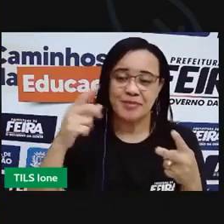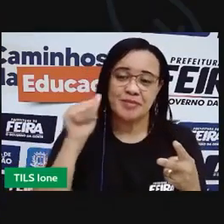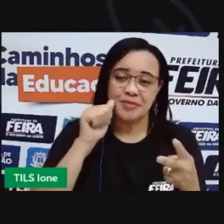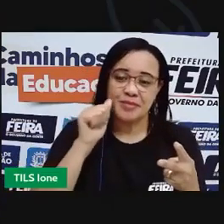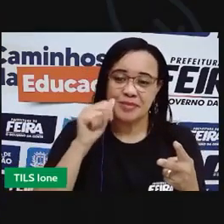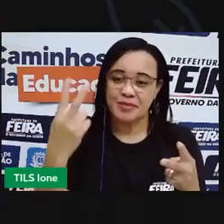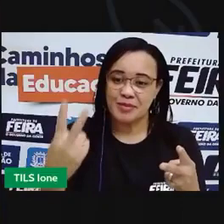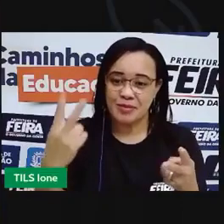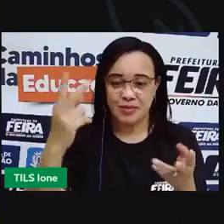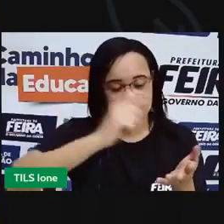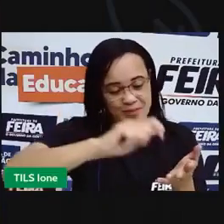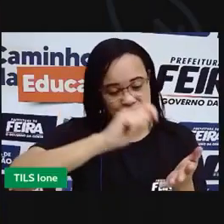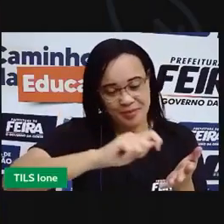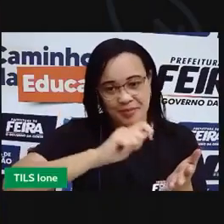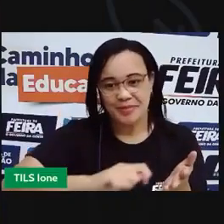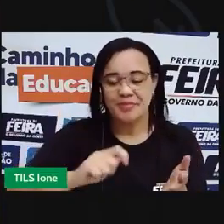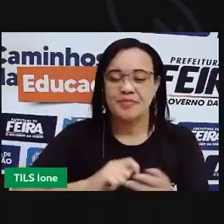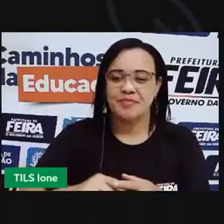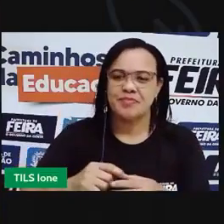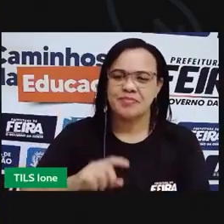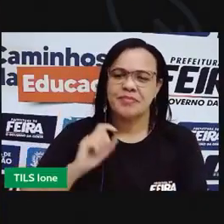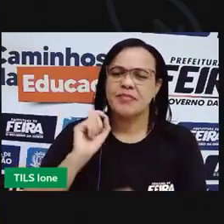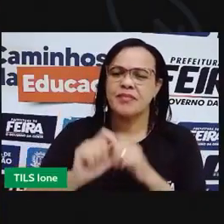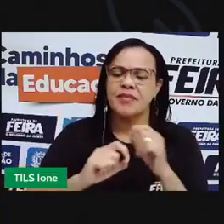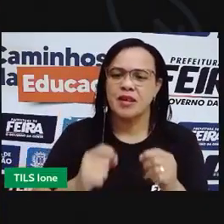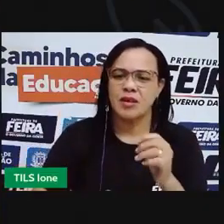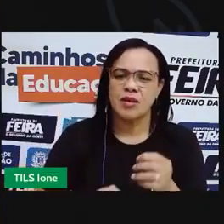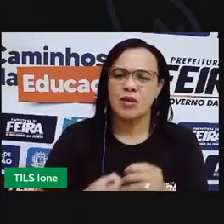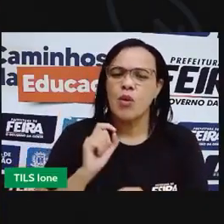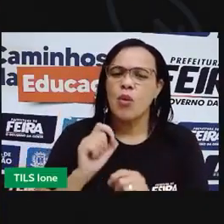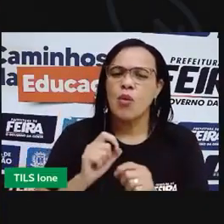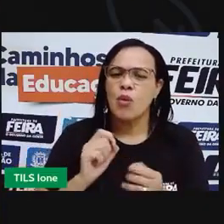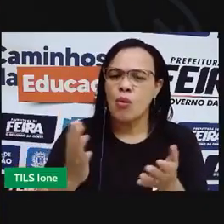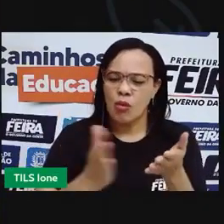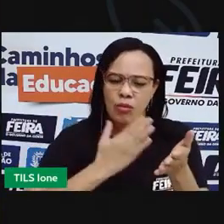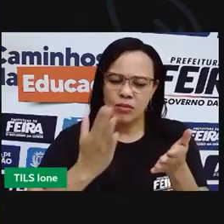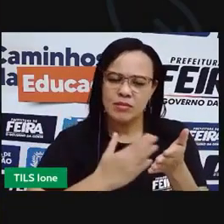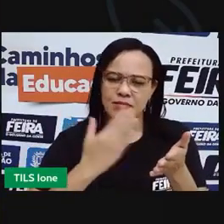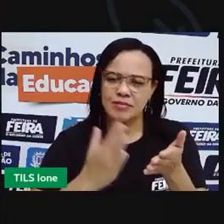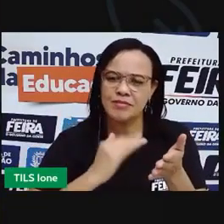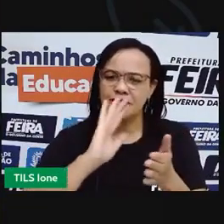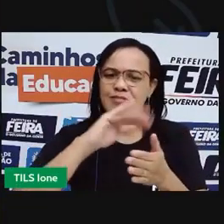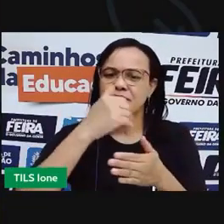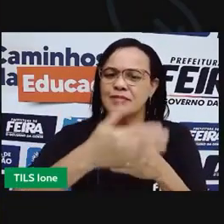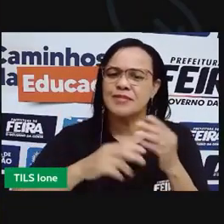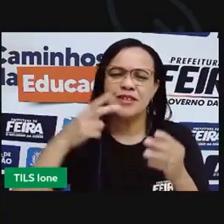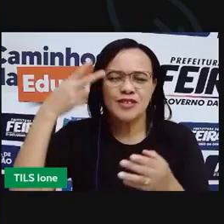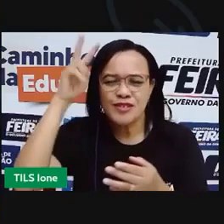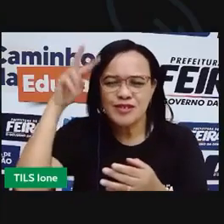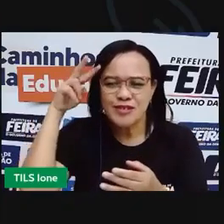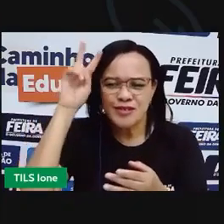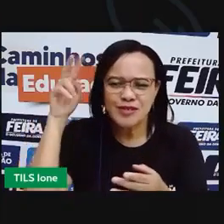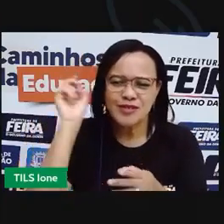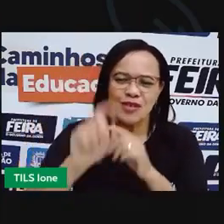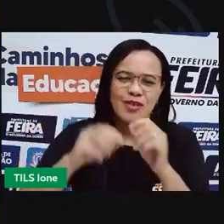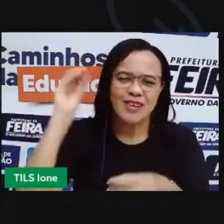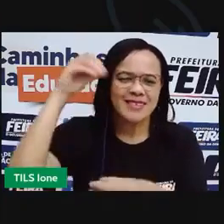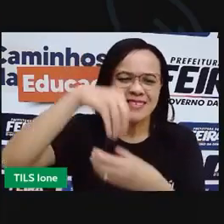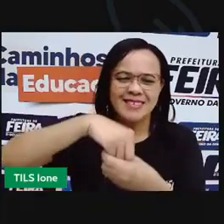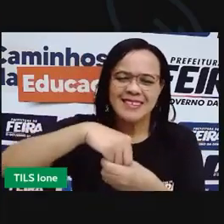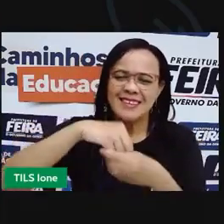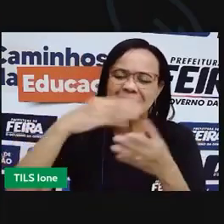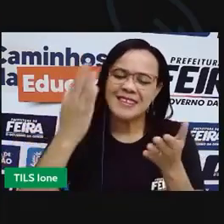Vamos descobrir o que é que tem aqui por trás dessa página. Que história tem esse vídeo desse livro.